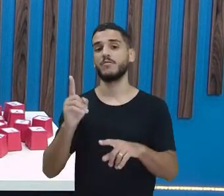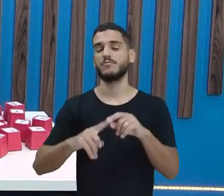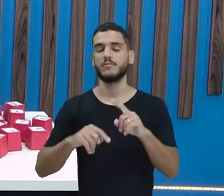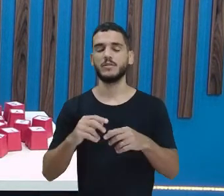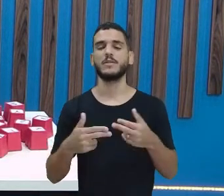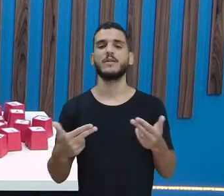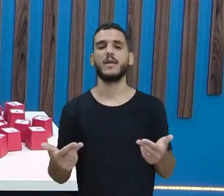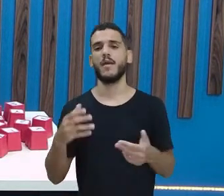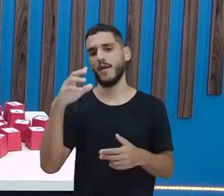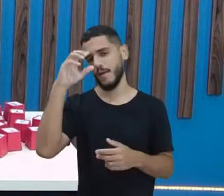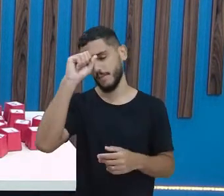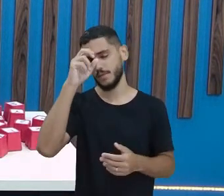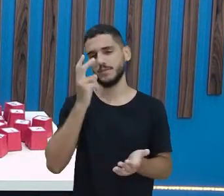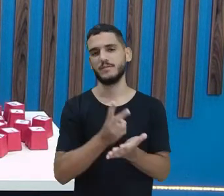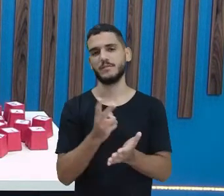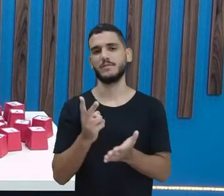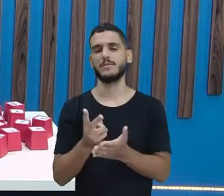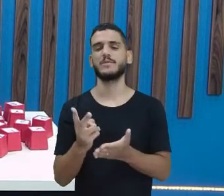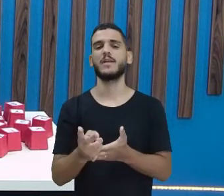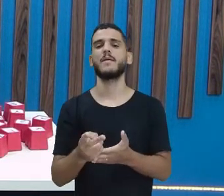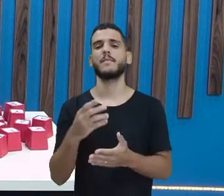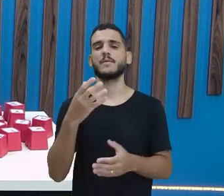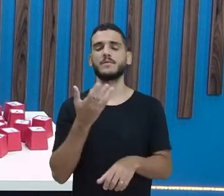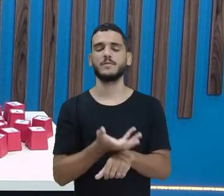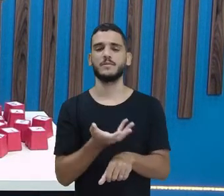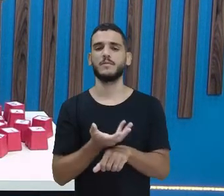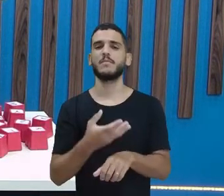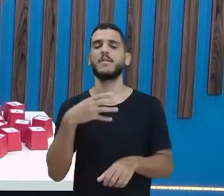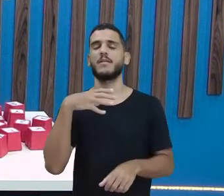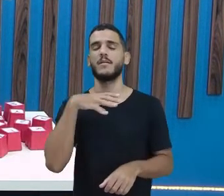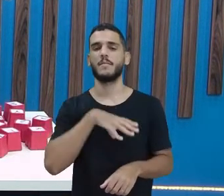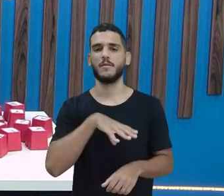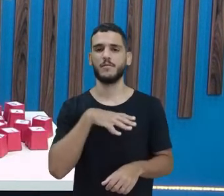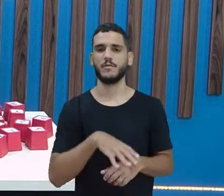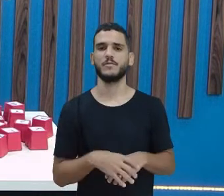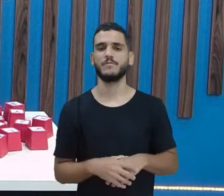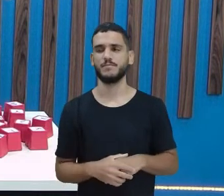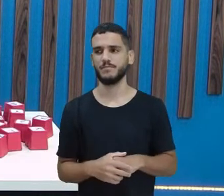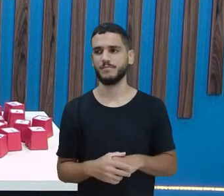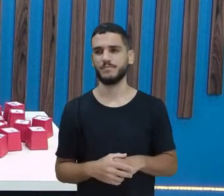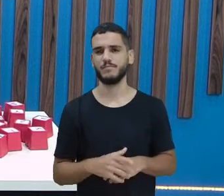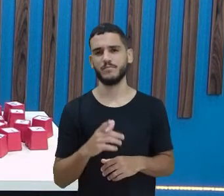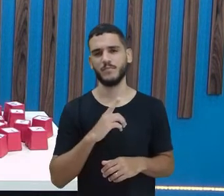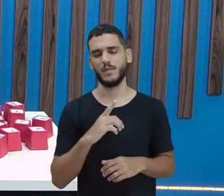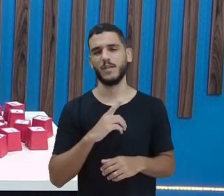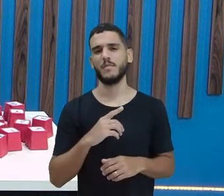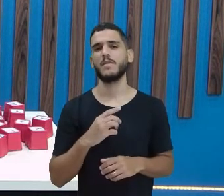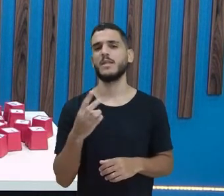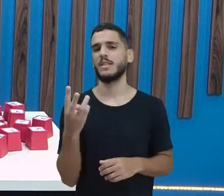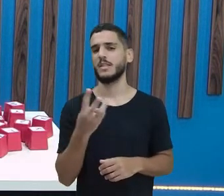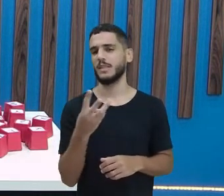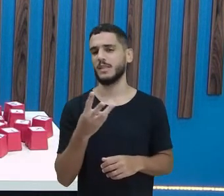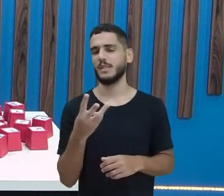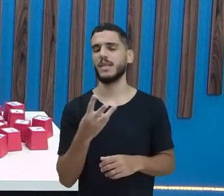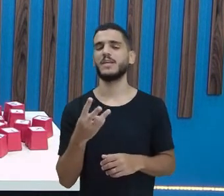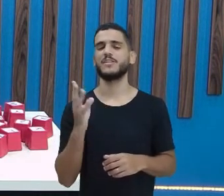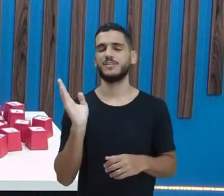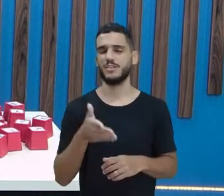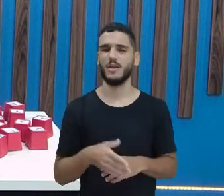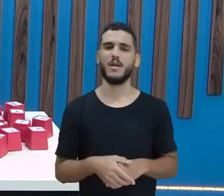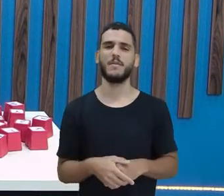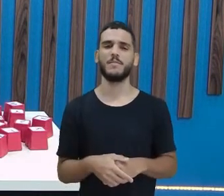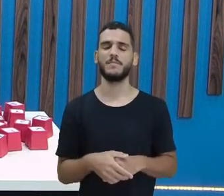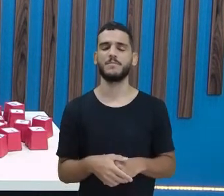Aprender Sempre de Língua Portuguesa. Já seguimos três, foi? Volumes. E